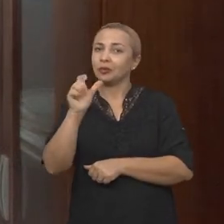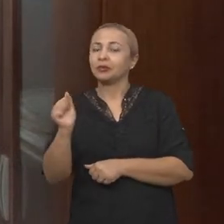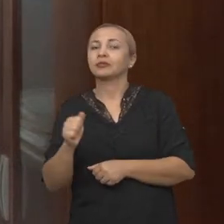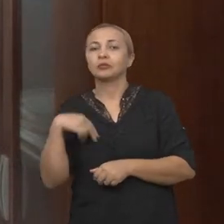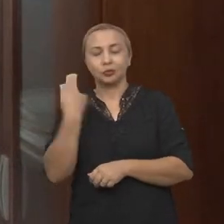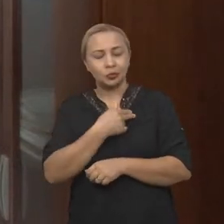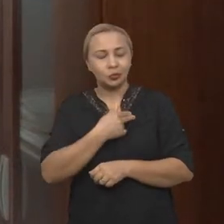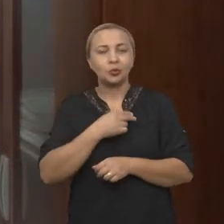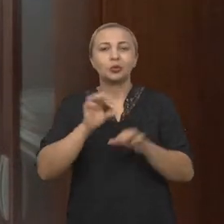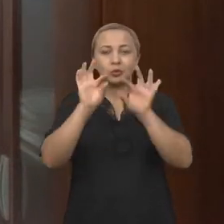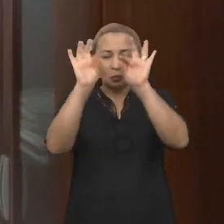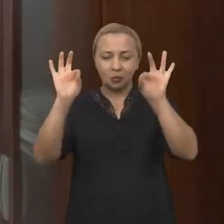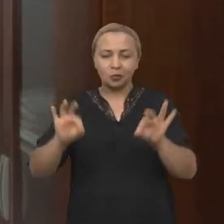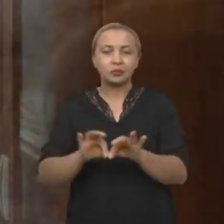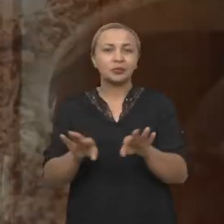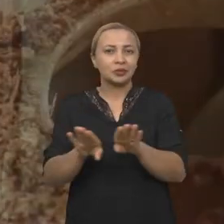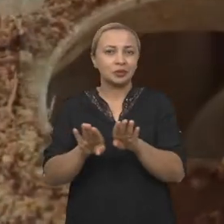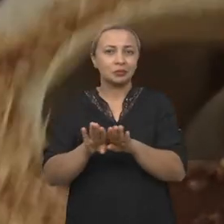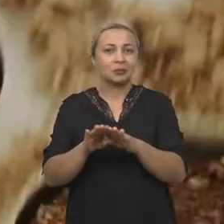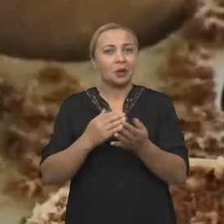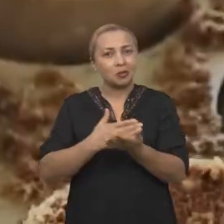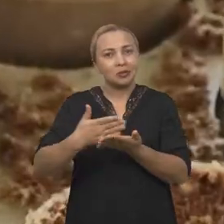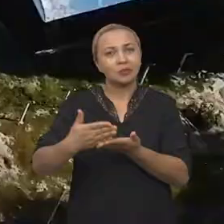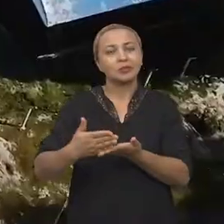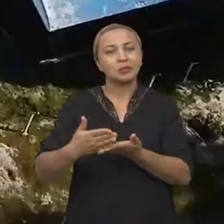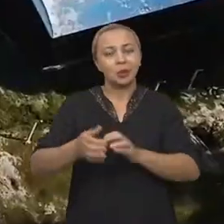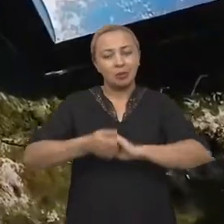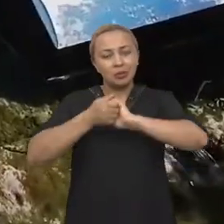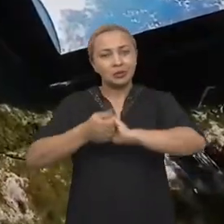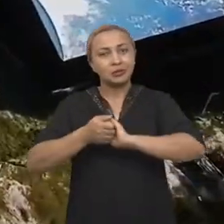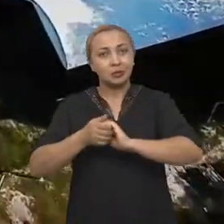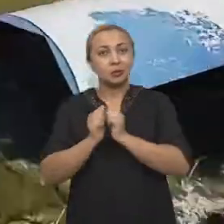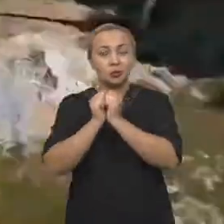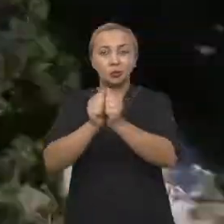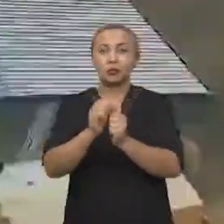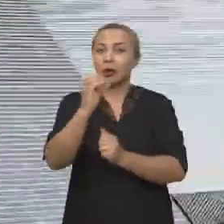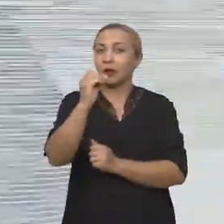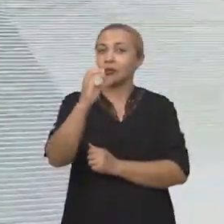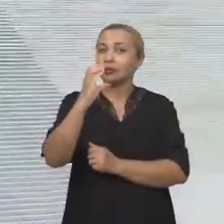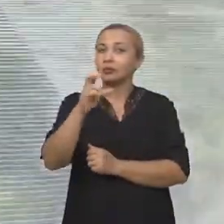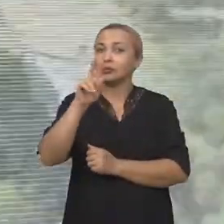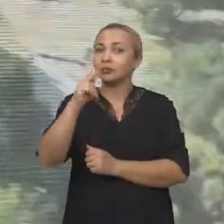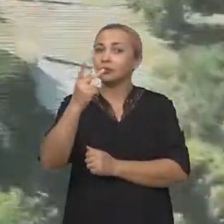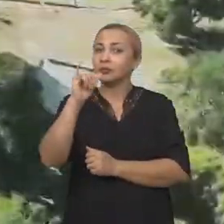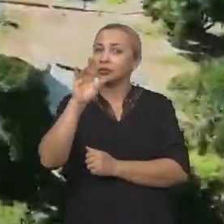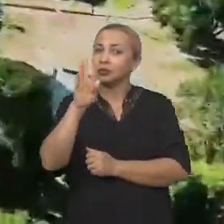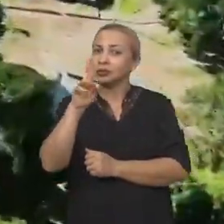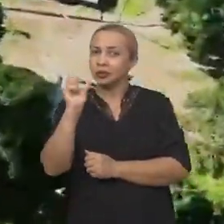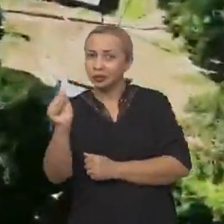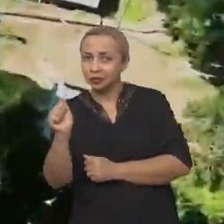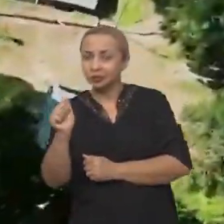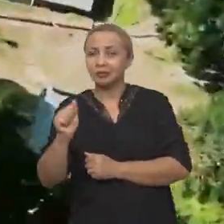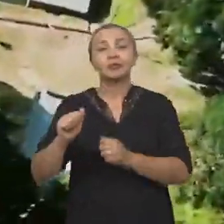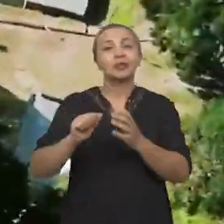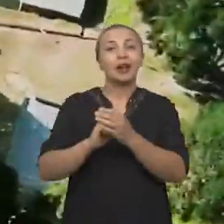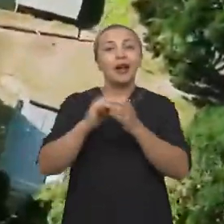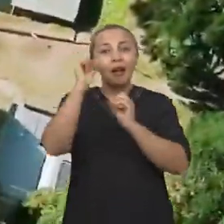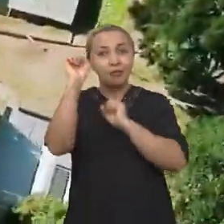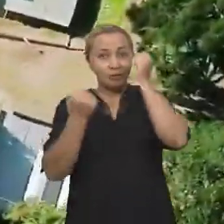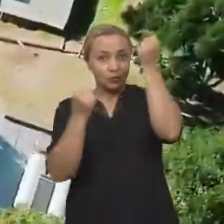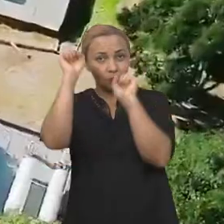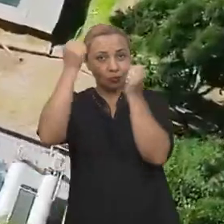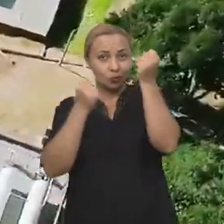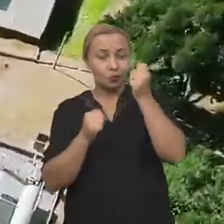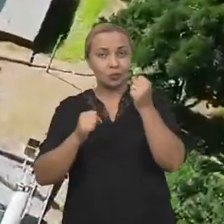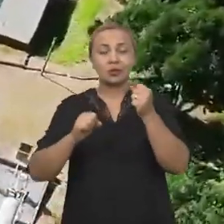Nosso projeto também iniciou pela parceria com a Oshibra. A Oshibra é uma indústria produtora de cogumelos